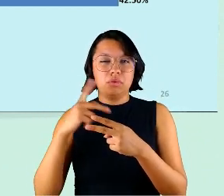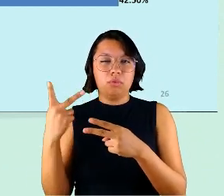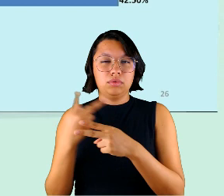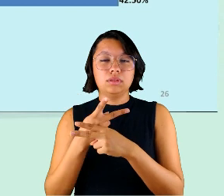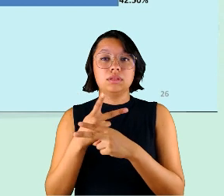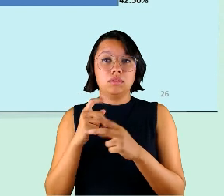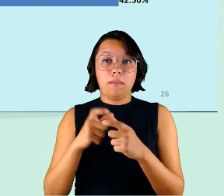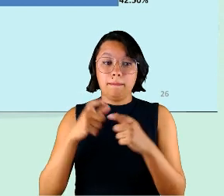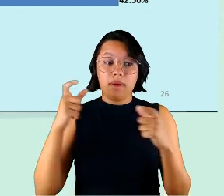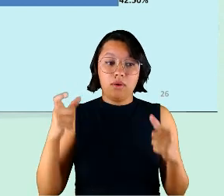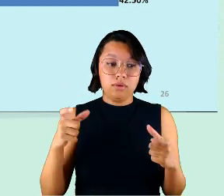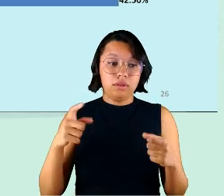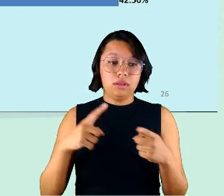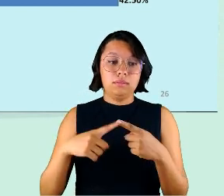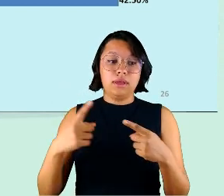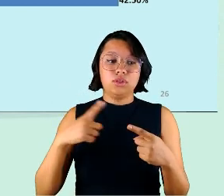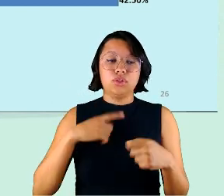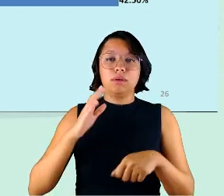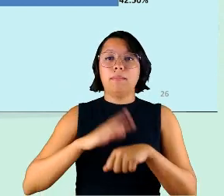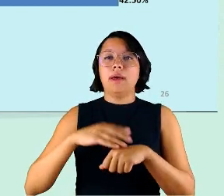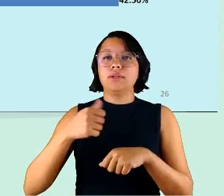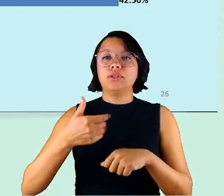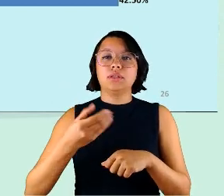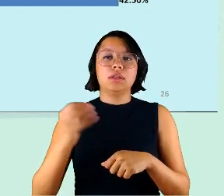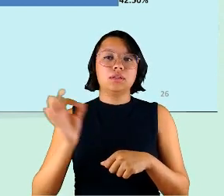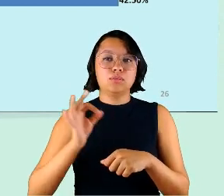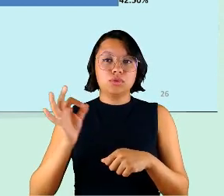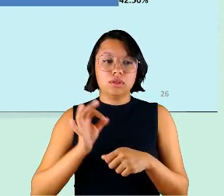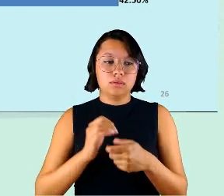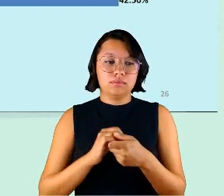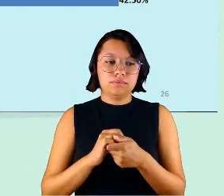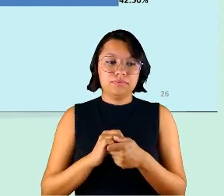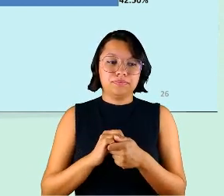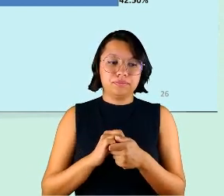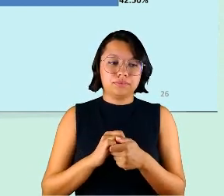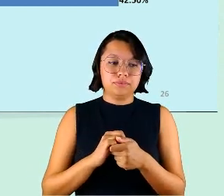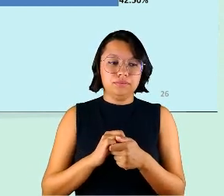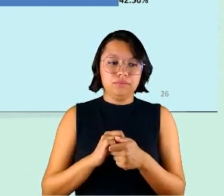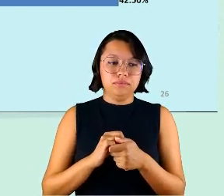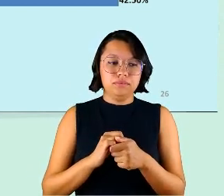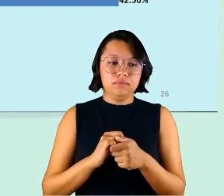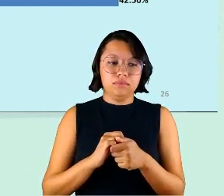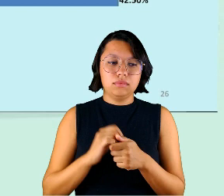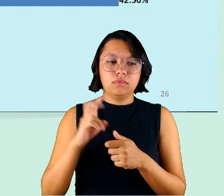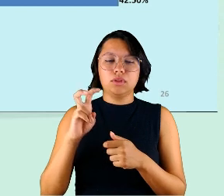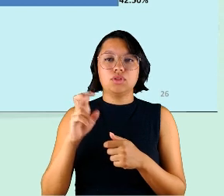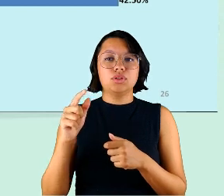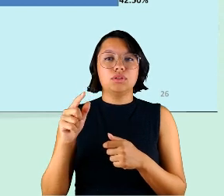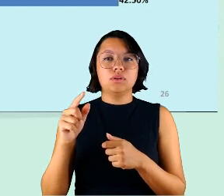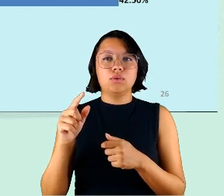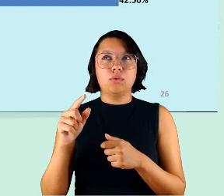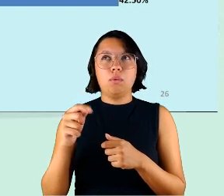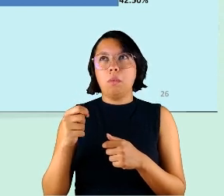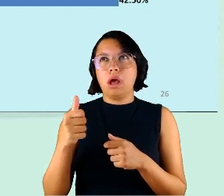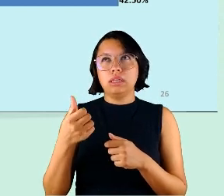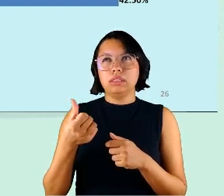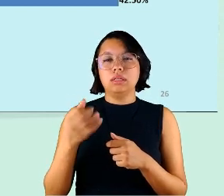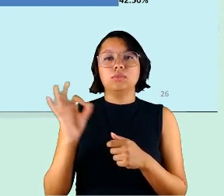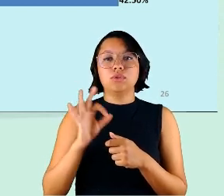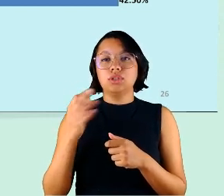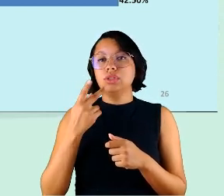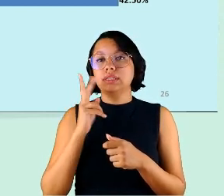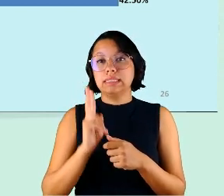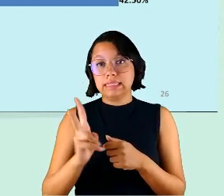mas havia um percentual de mais de 10% e de 5 quase 6% de